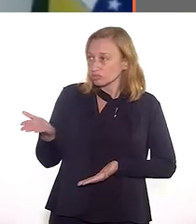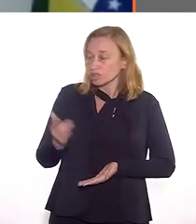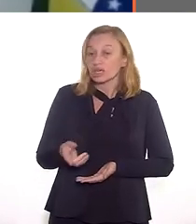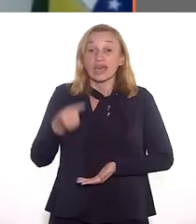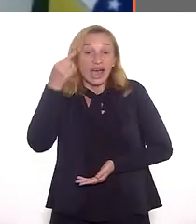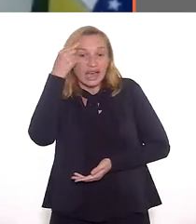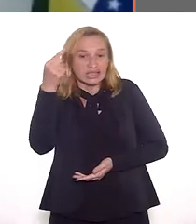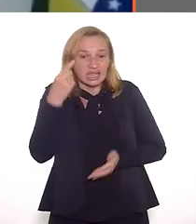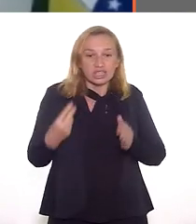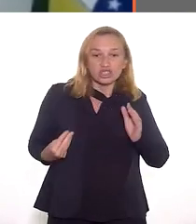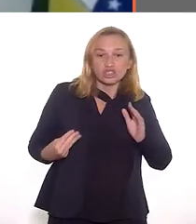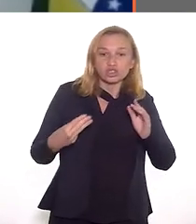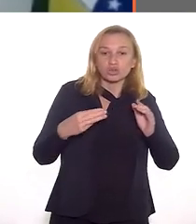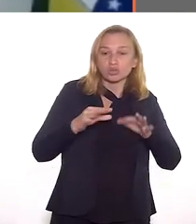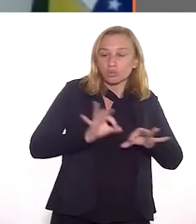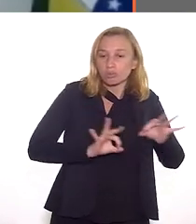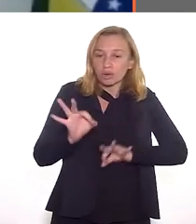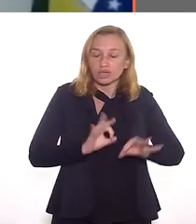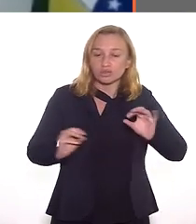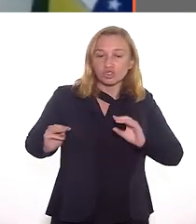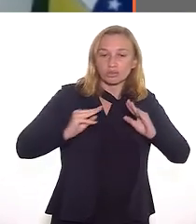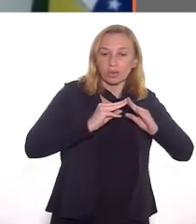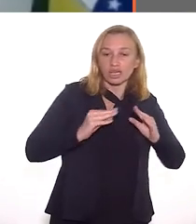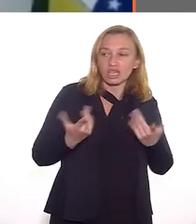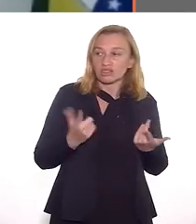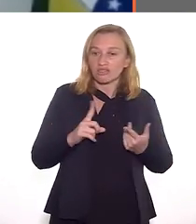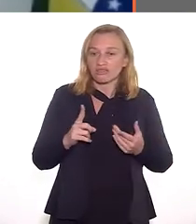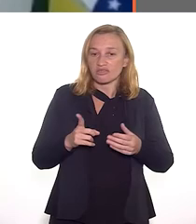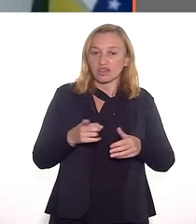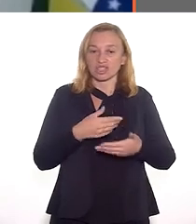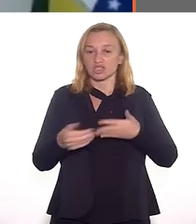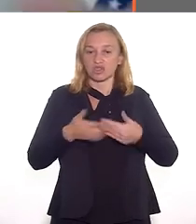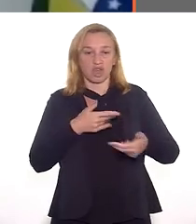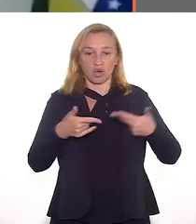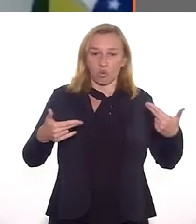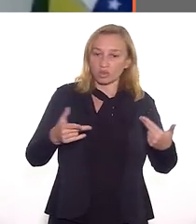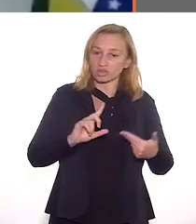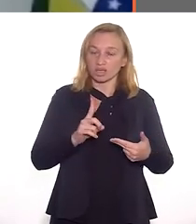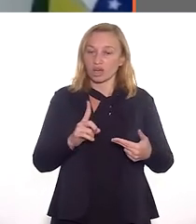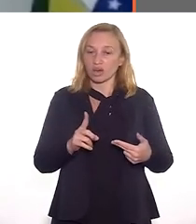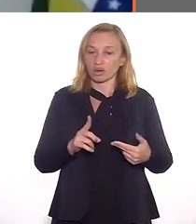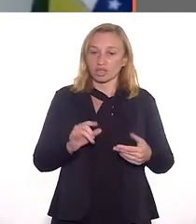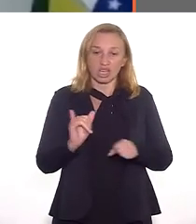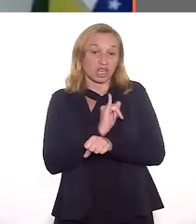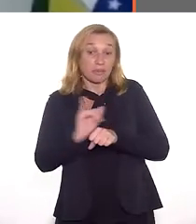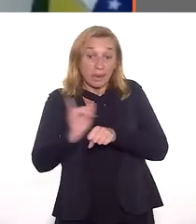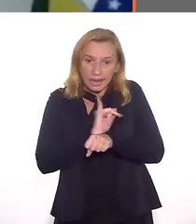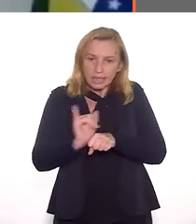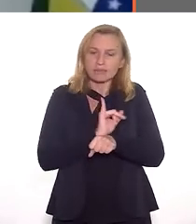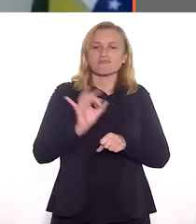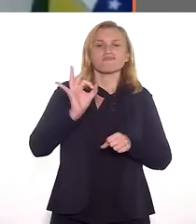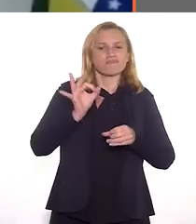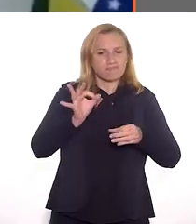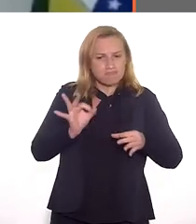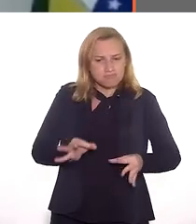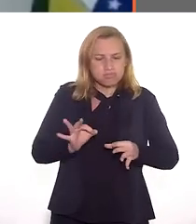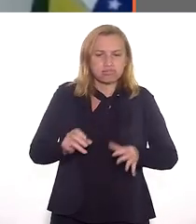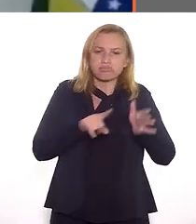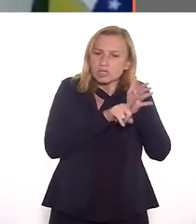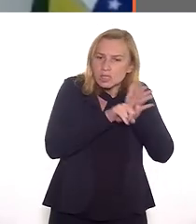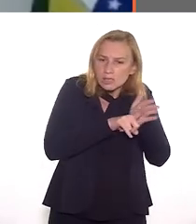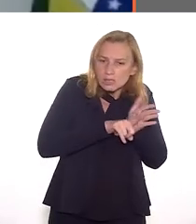a lei tem essas amarrações. A ideia de um plano de metas não é para sair fazendo coisas avulsamente, definir metas